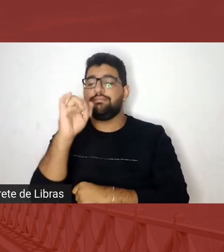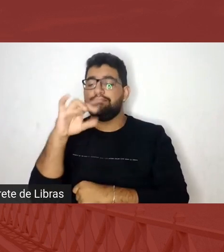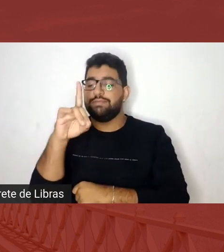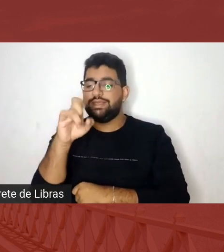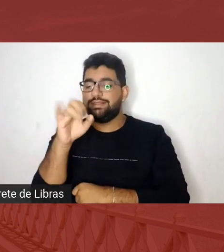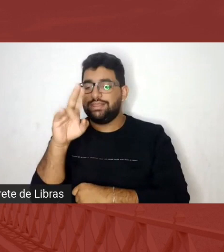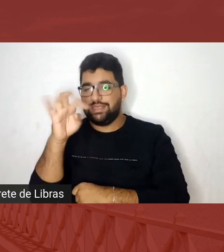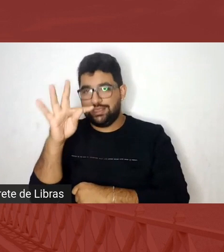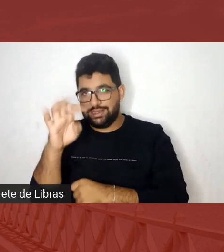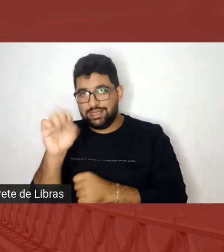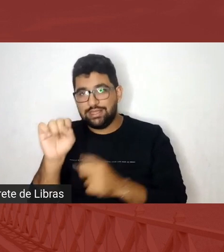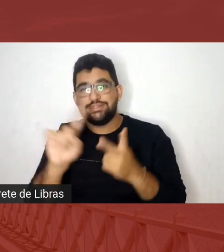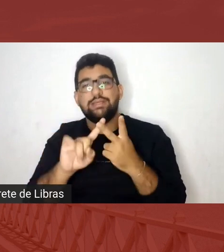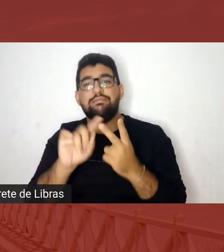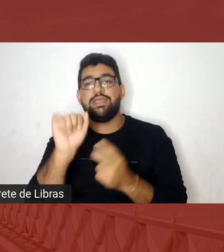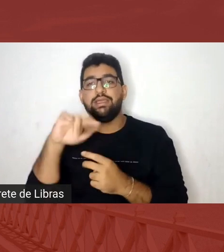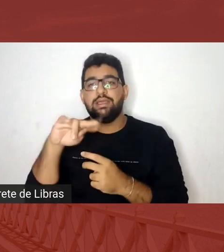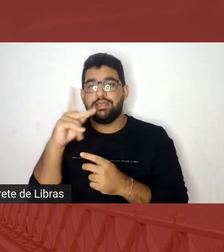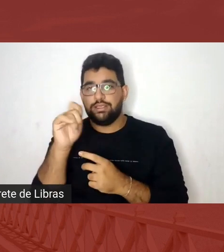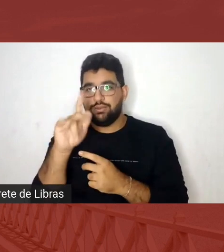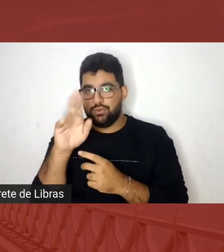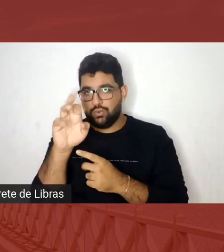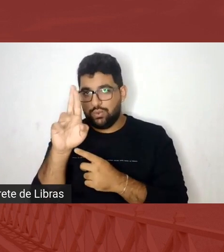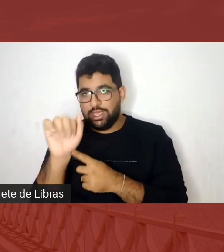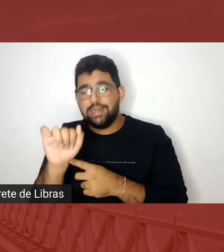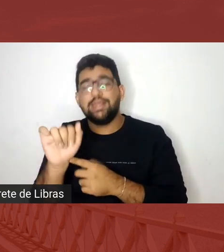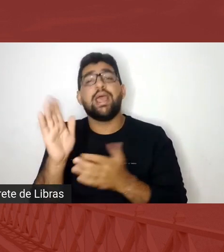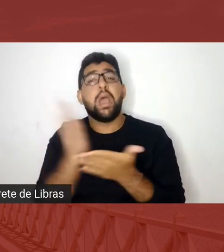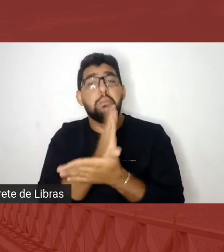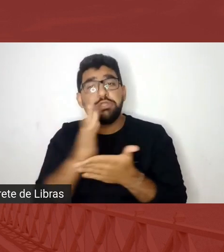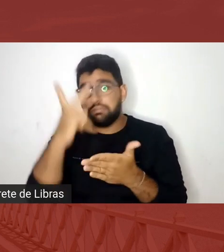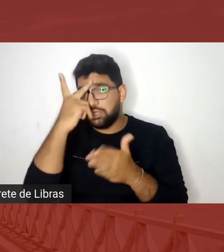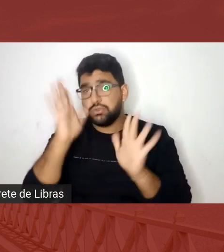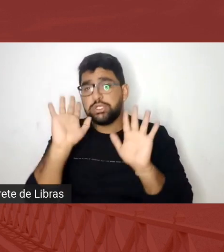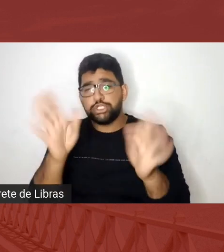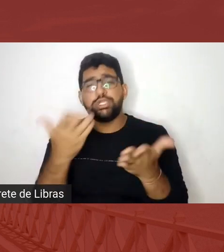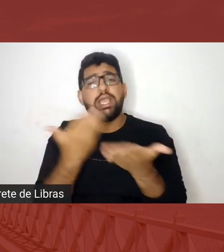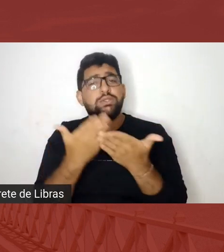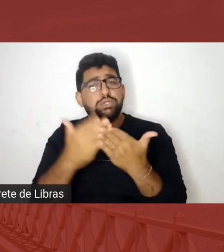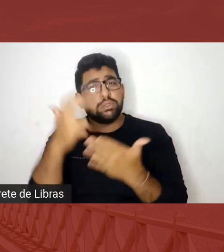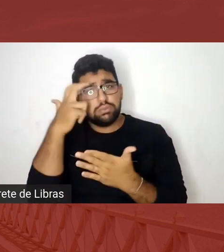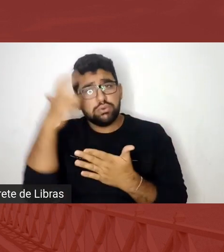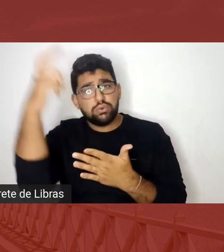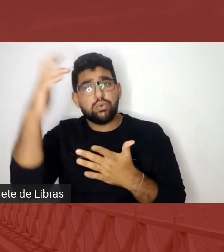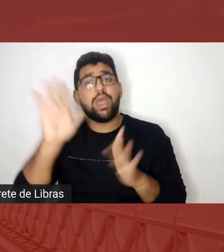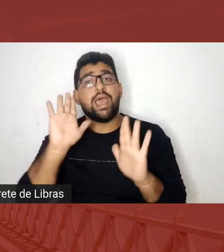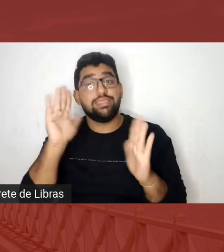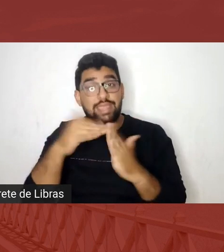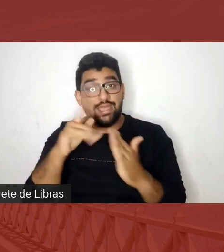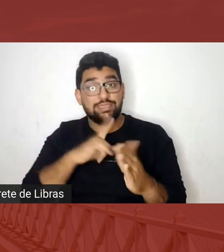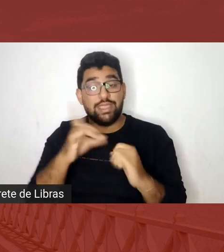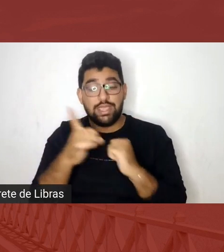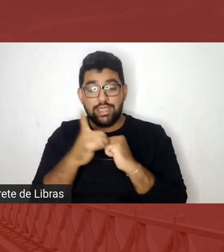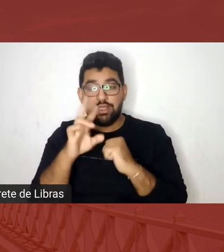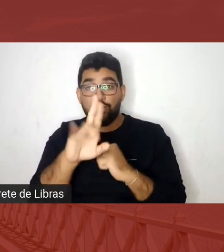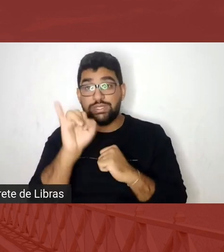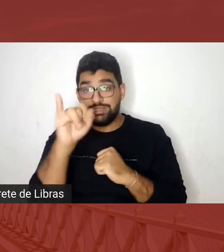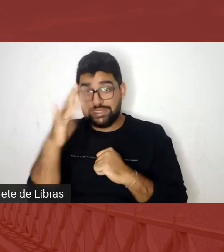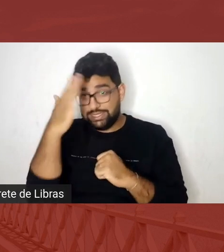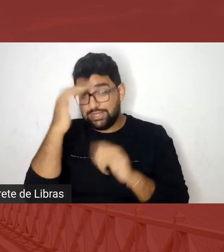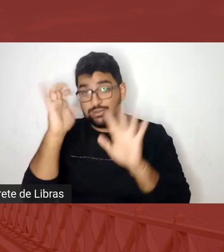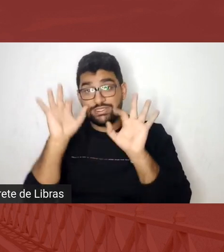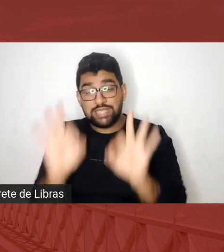presente de pessoas letradas com doutoramento inclusive, compreenderem que se elas fazem uma